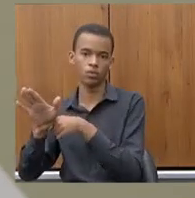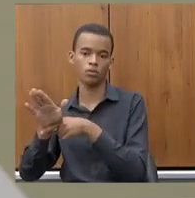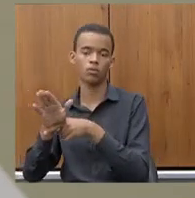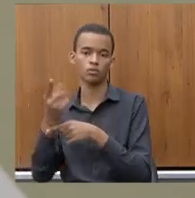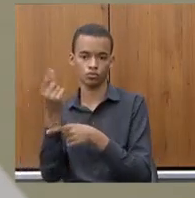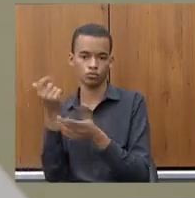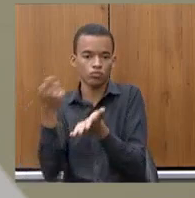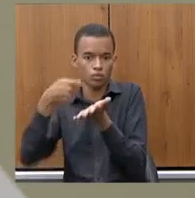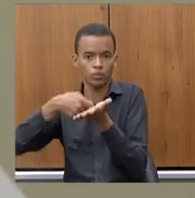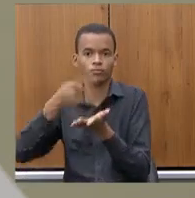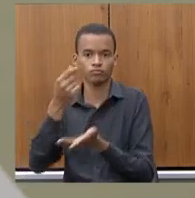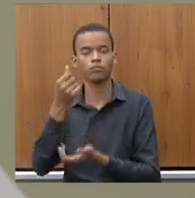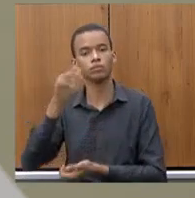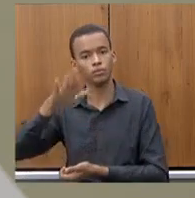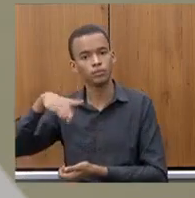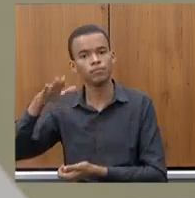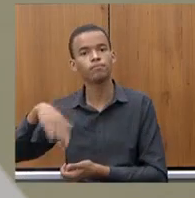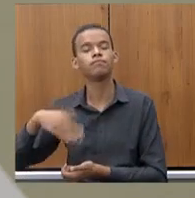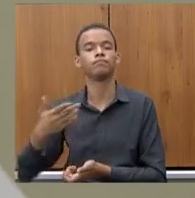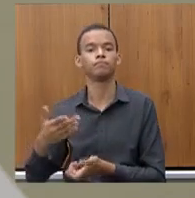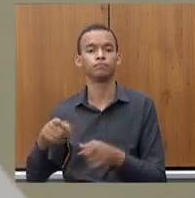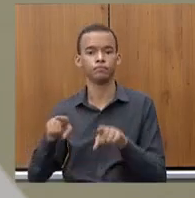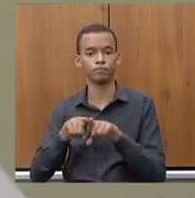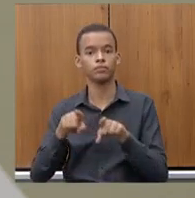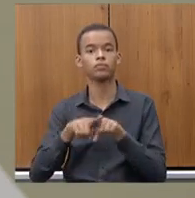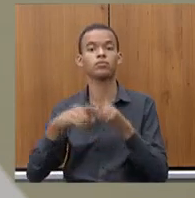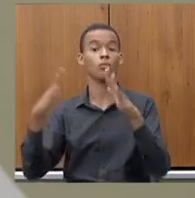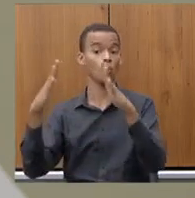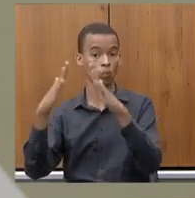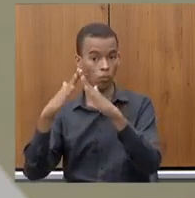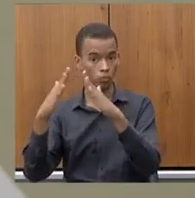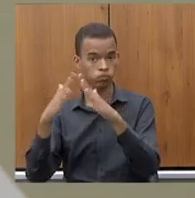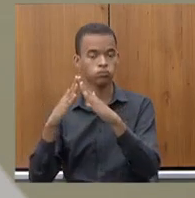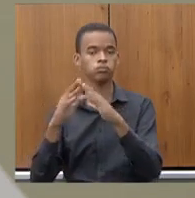poderá ser ampliado também para o residencial